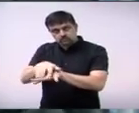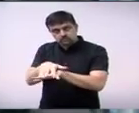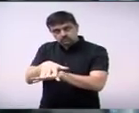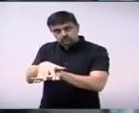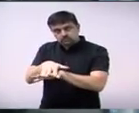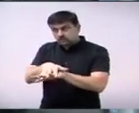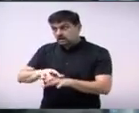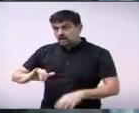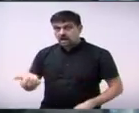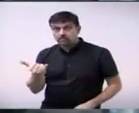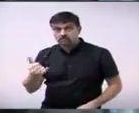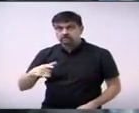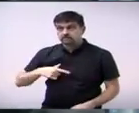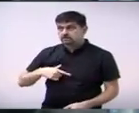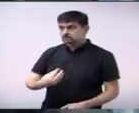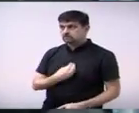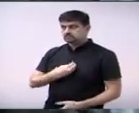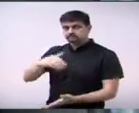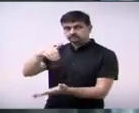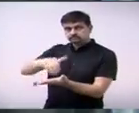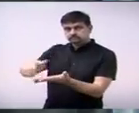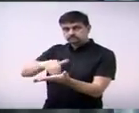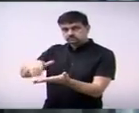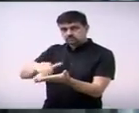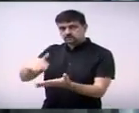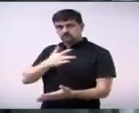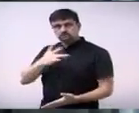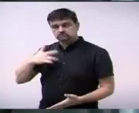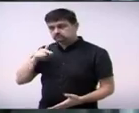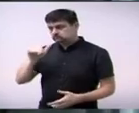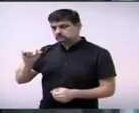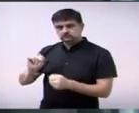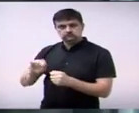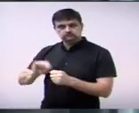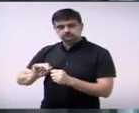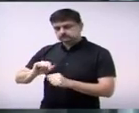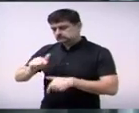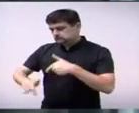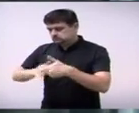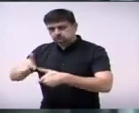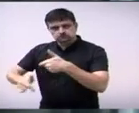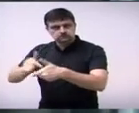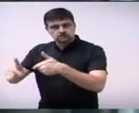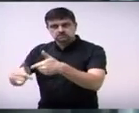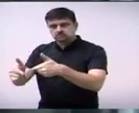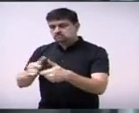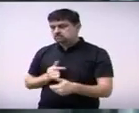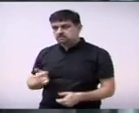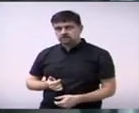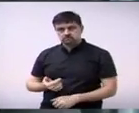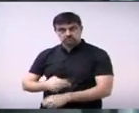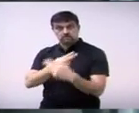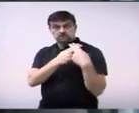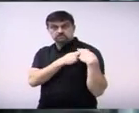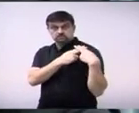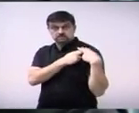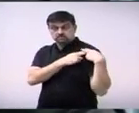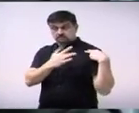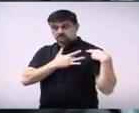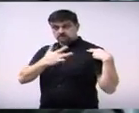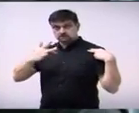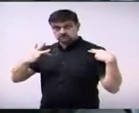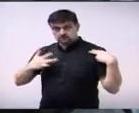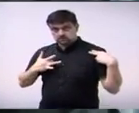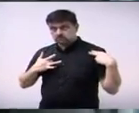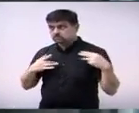profícuo e ilustre trabalho vem fazendo frente a secretaria de saúde que